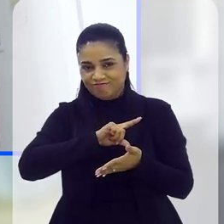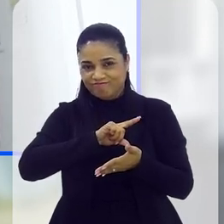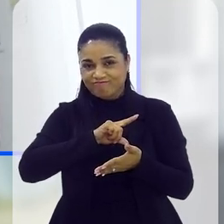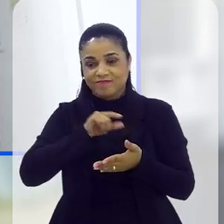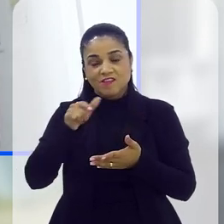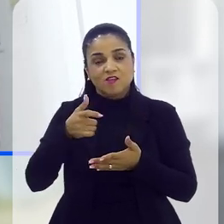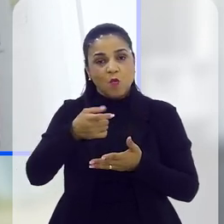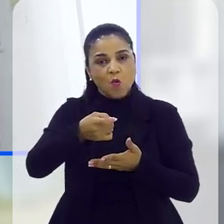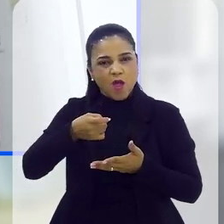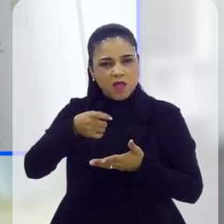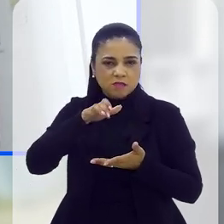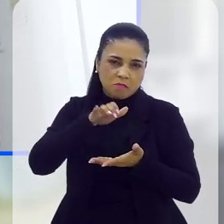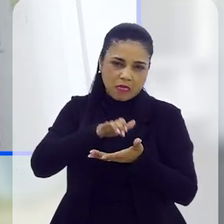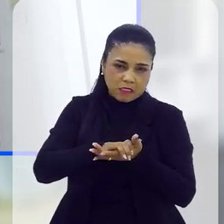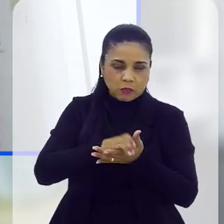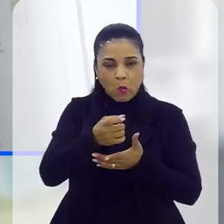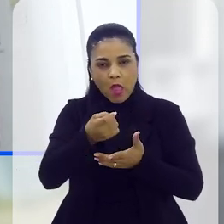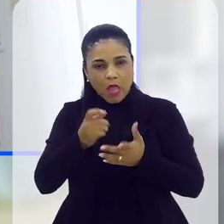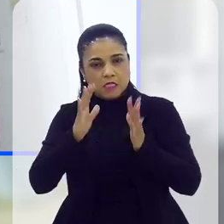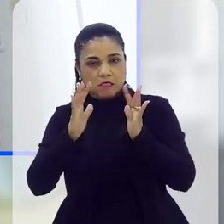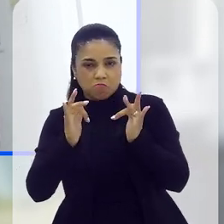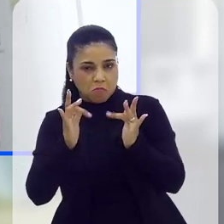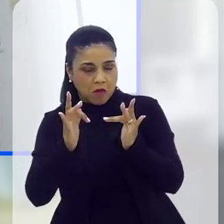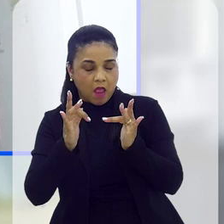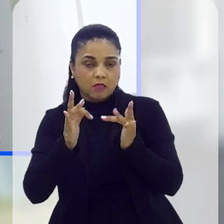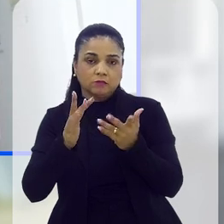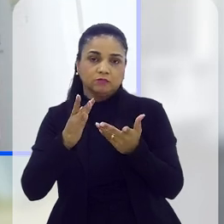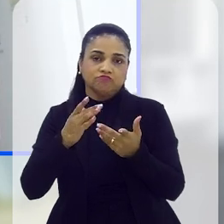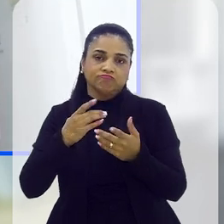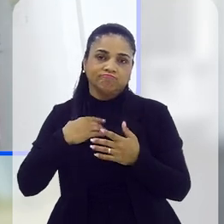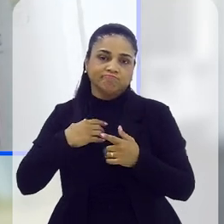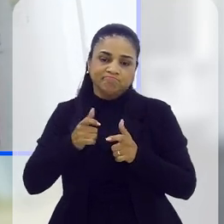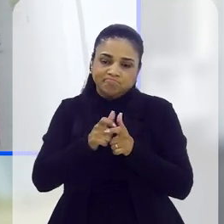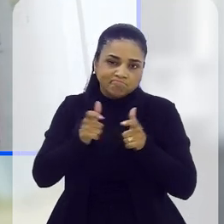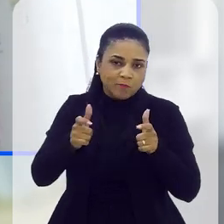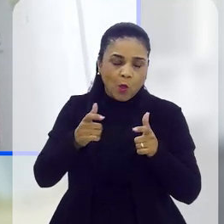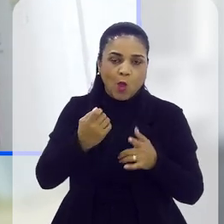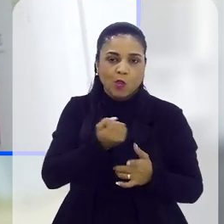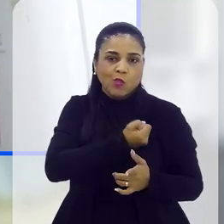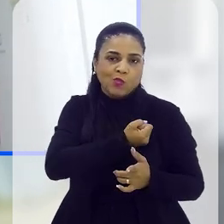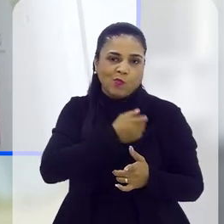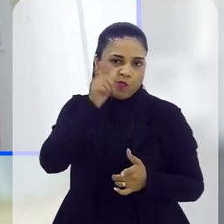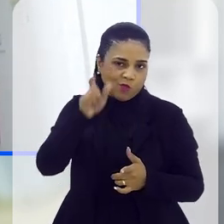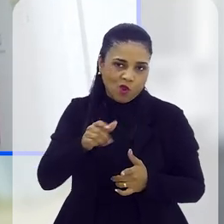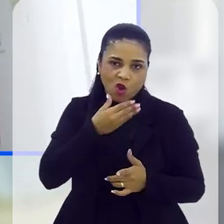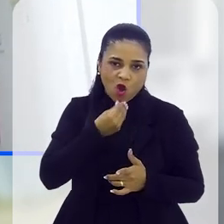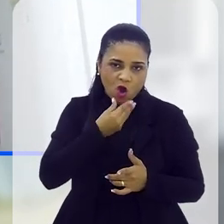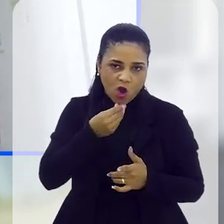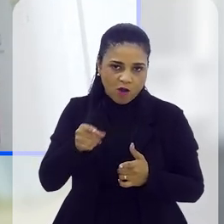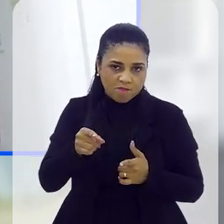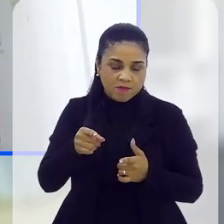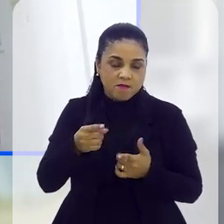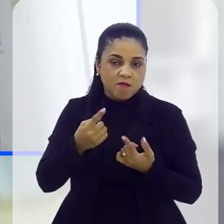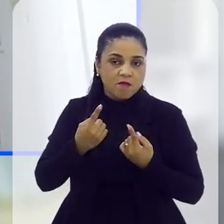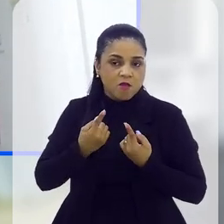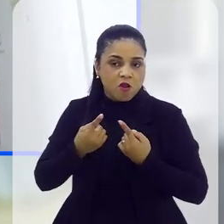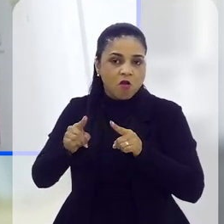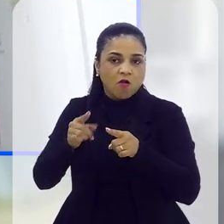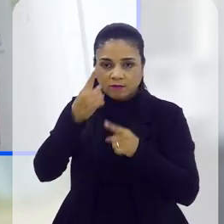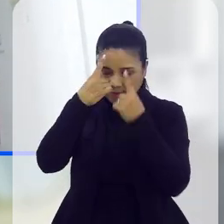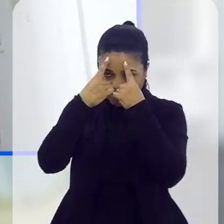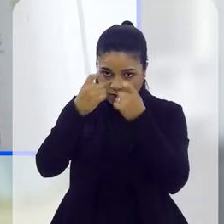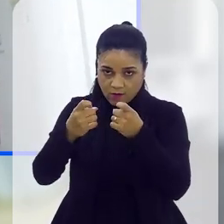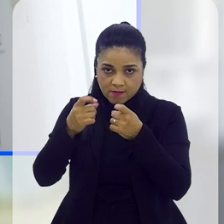E esse parceiro, aliás, os ex-companheiros e os companheiros são os maiores autores, e em maior parte são os autores dessas